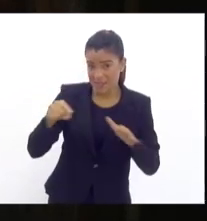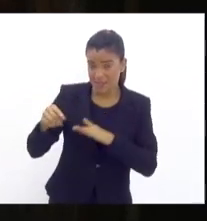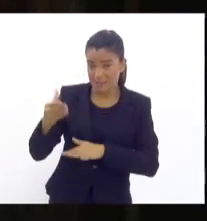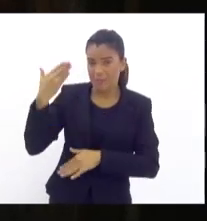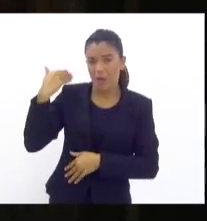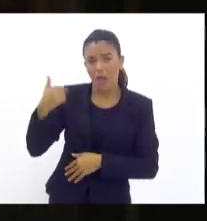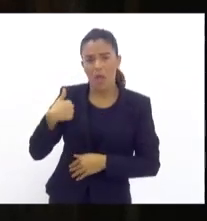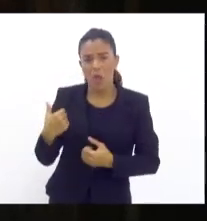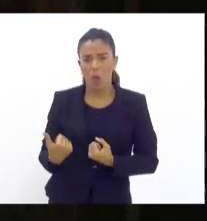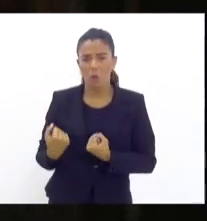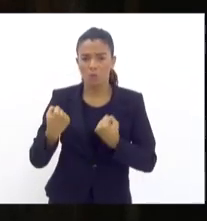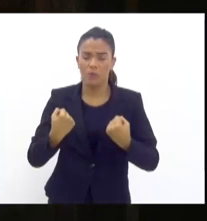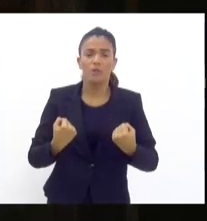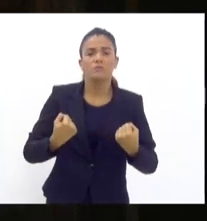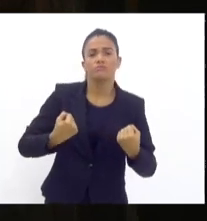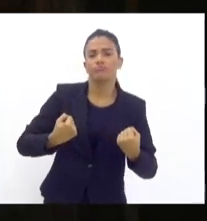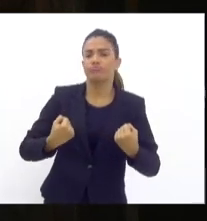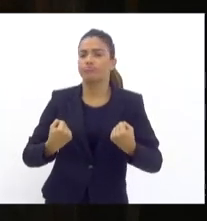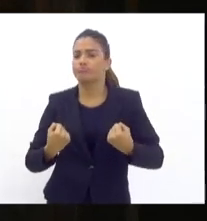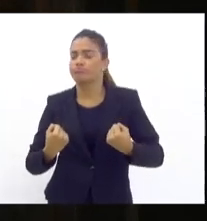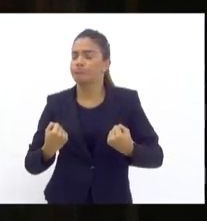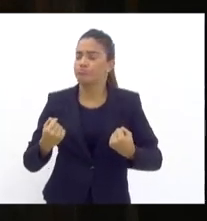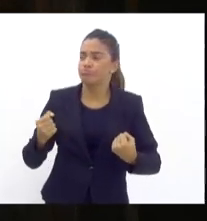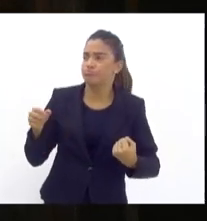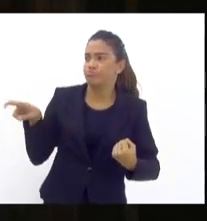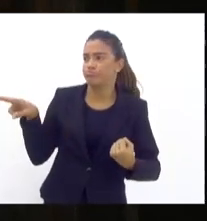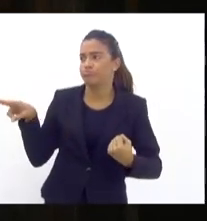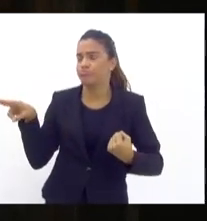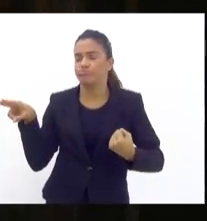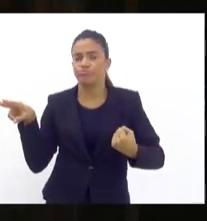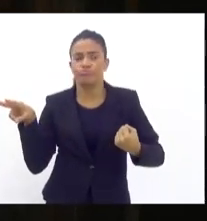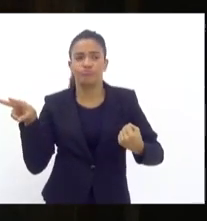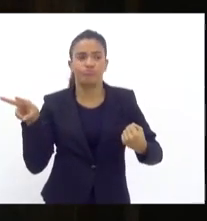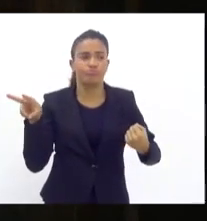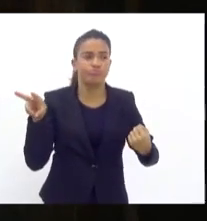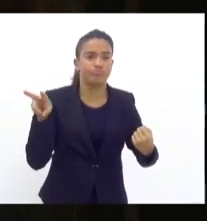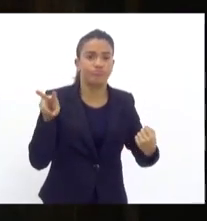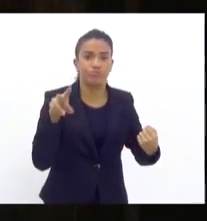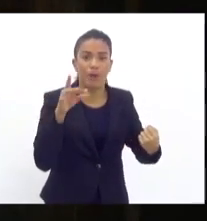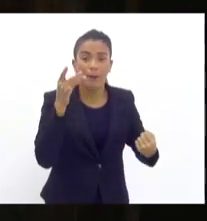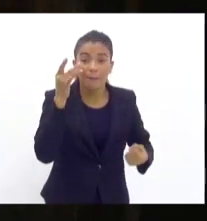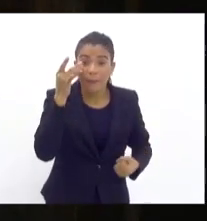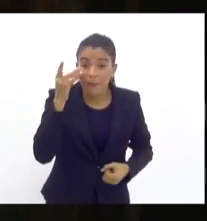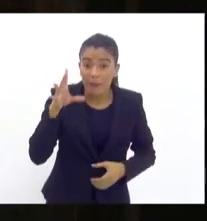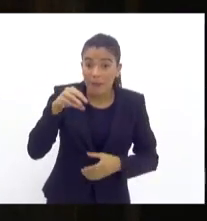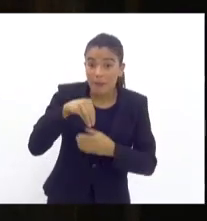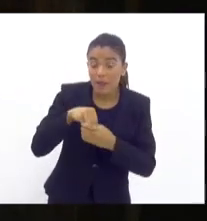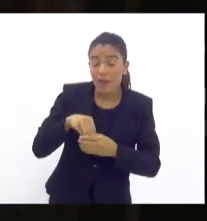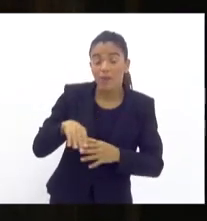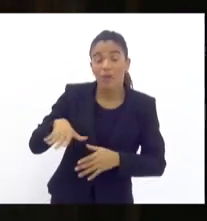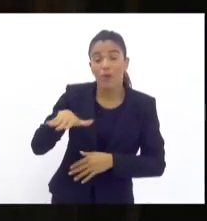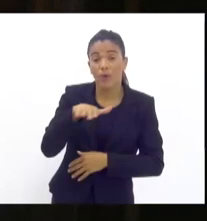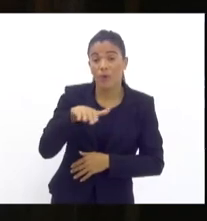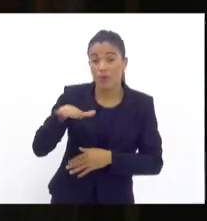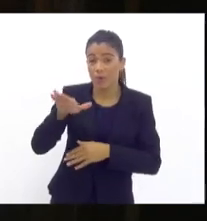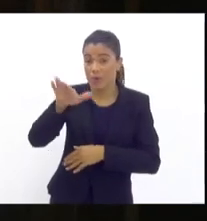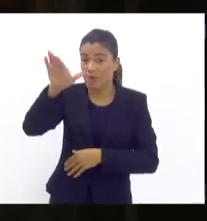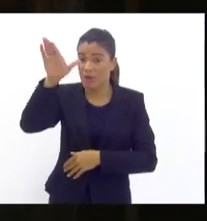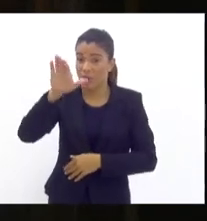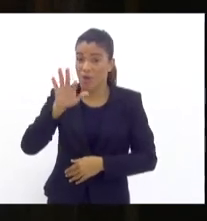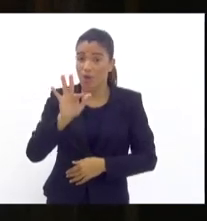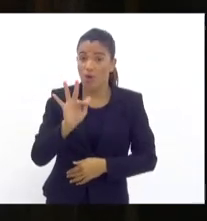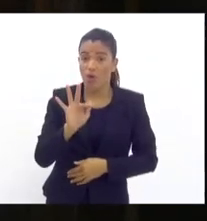ronda que o nosso departamento da capital nos proporcionou, e estive presencialmente dentro da comunidade de Forquimente, na rua